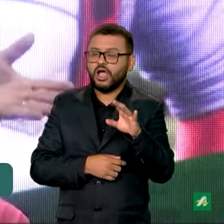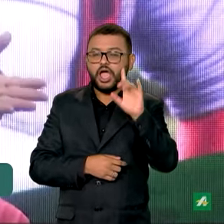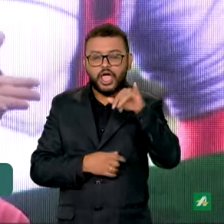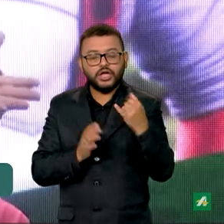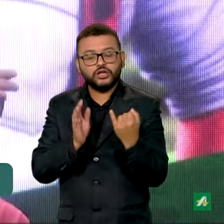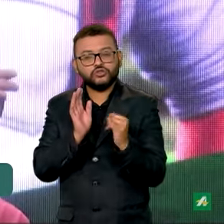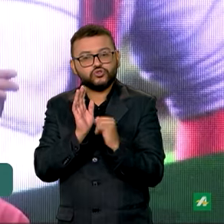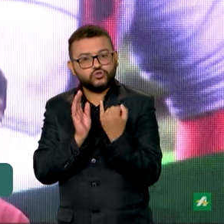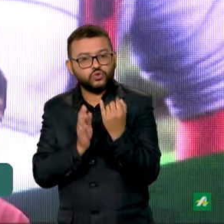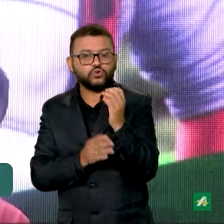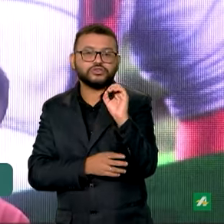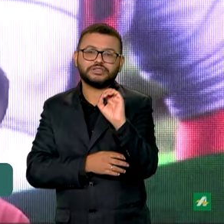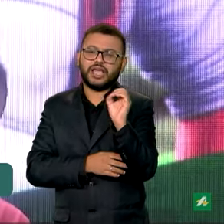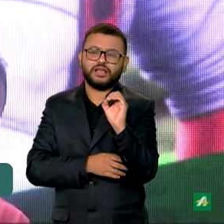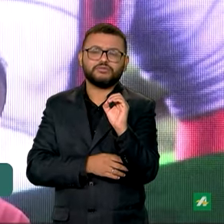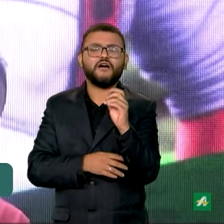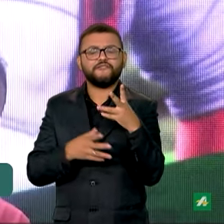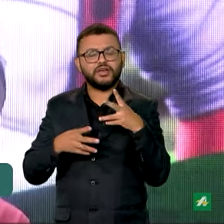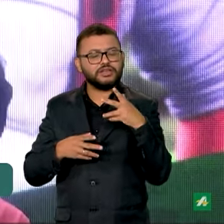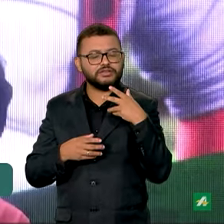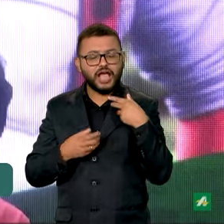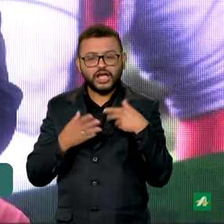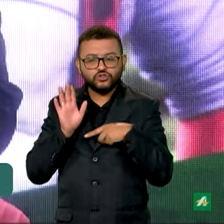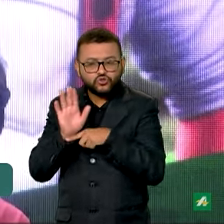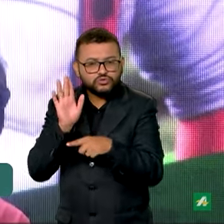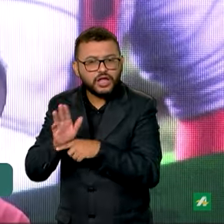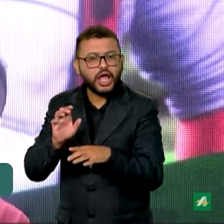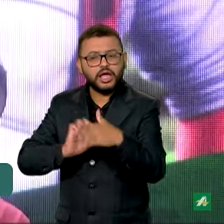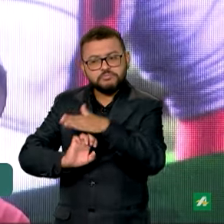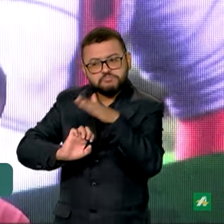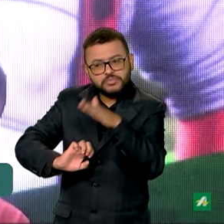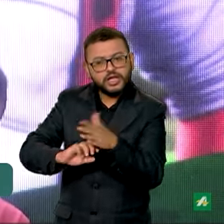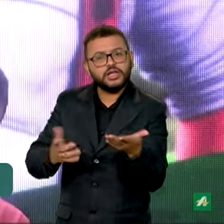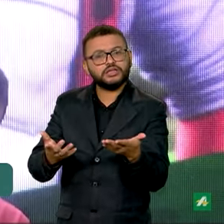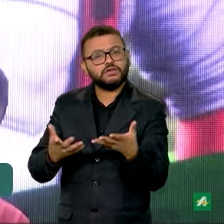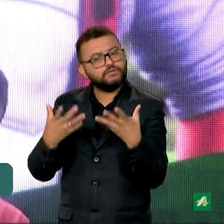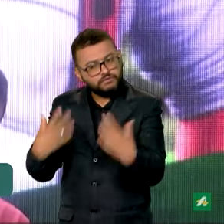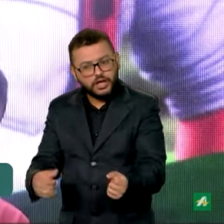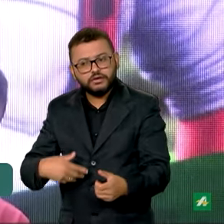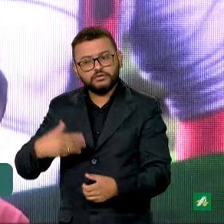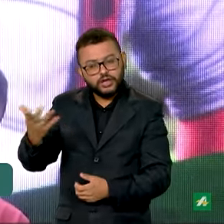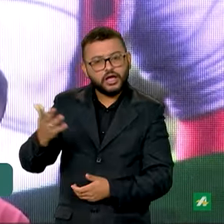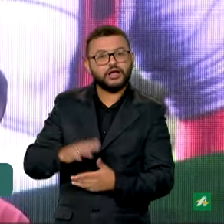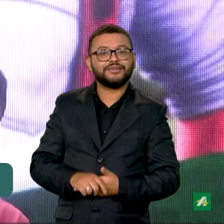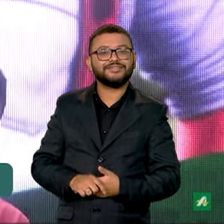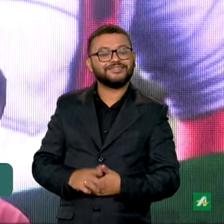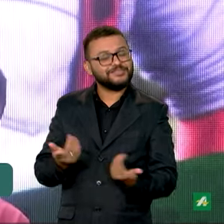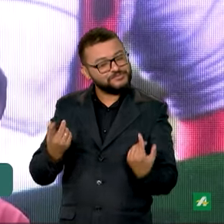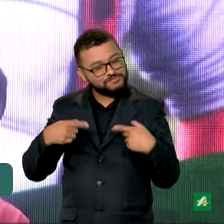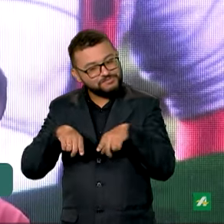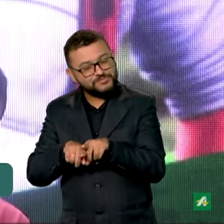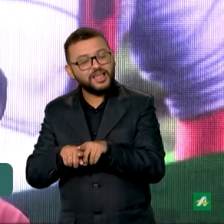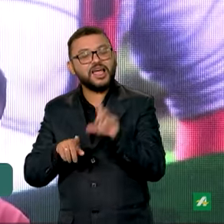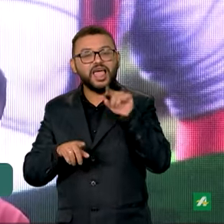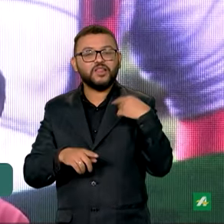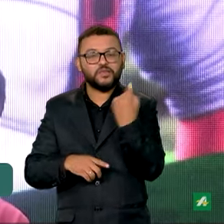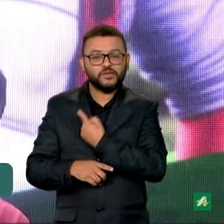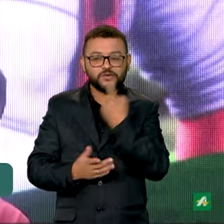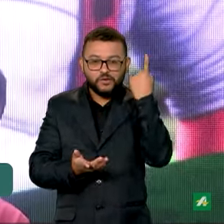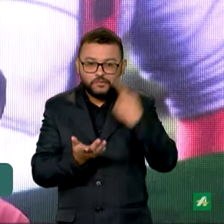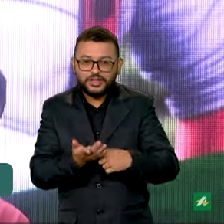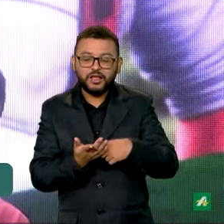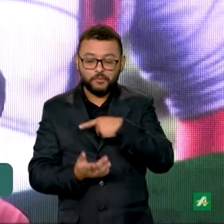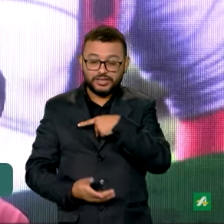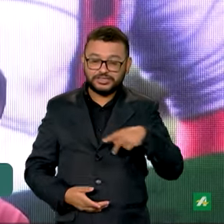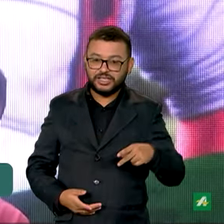zero. É dizer assim, vai trabalhar que eu estou te ajudando, que eu estou aqui do seu lado. É esse o compromisso do governo